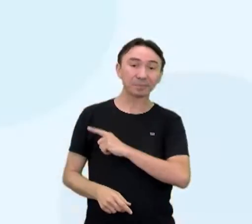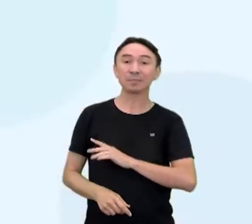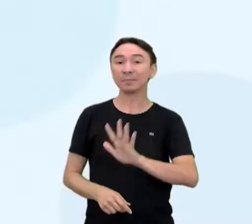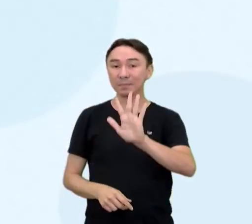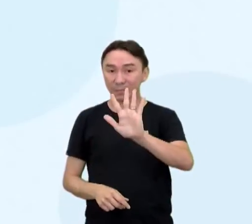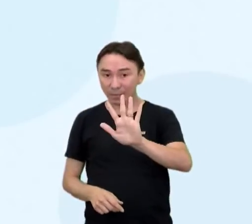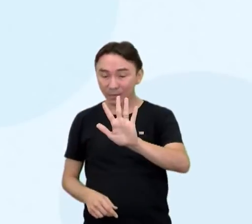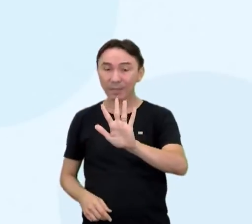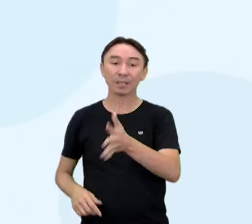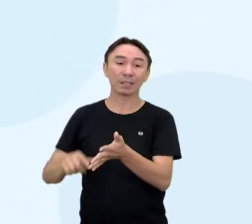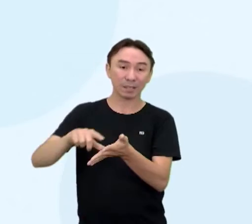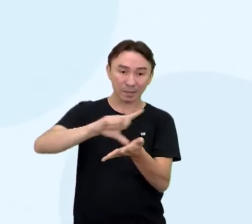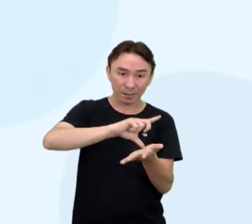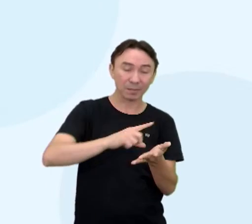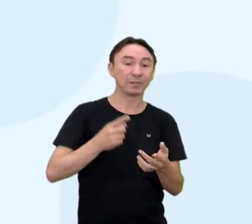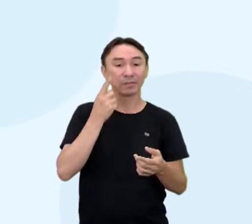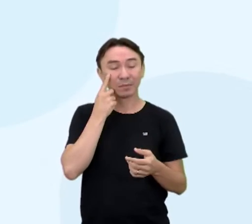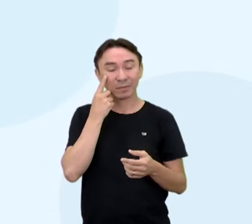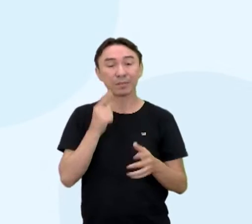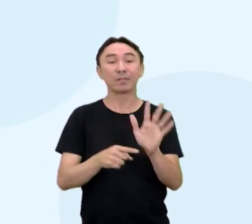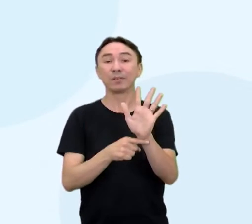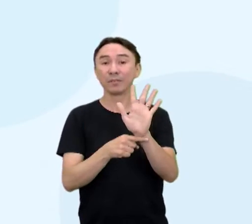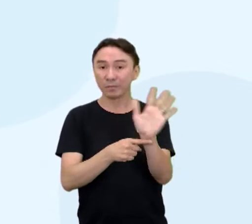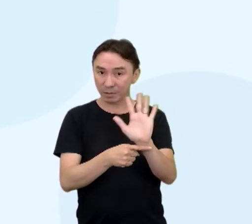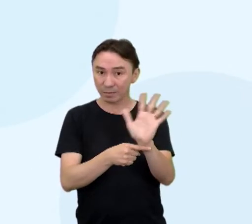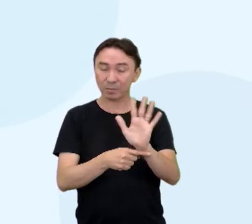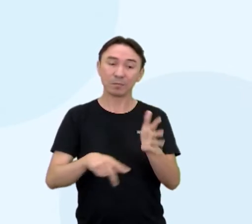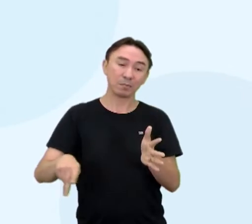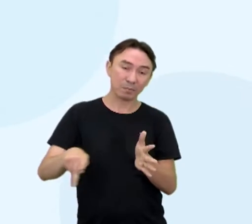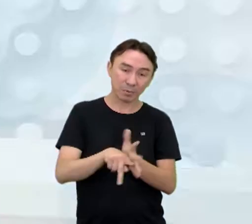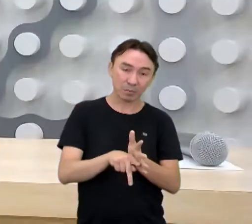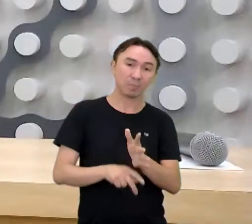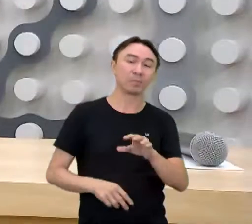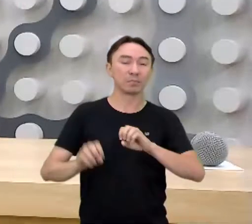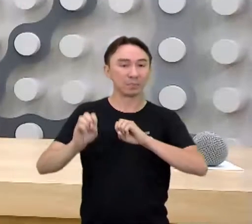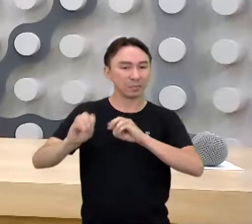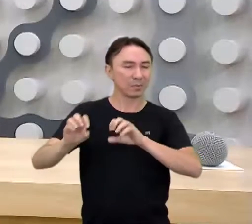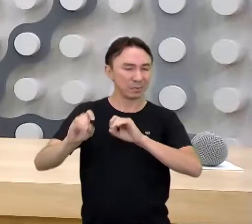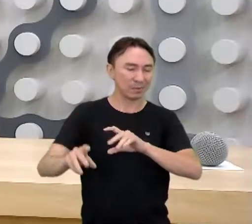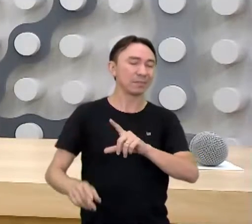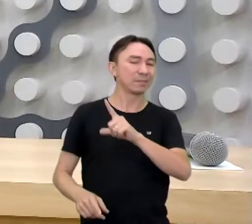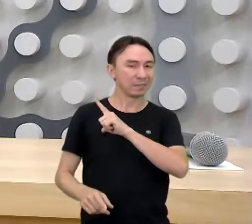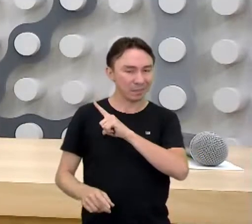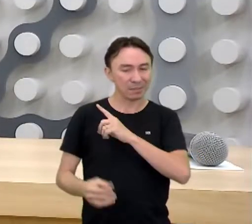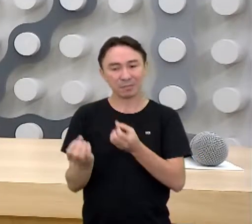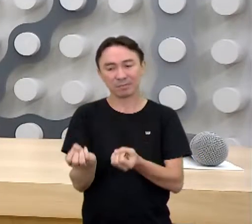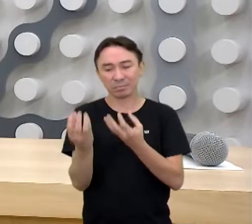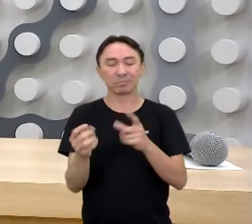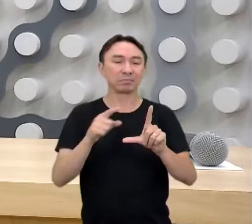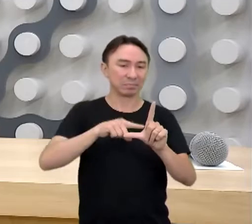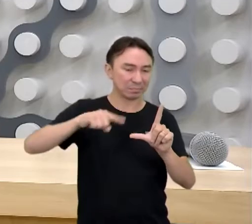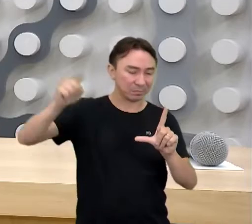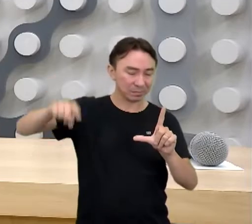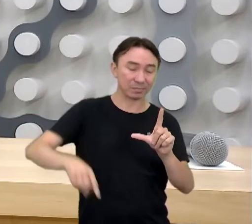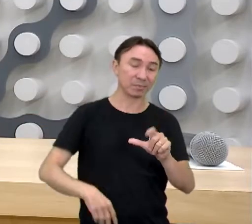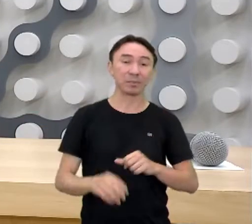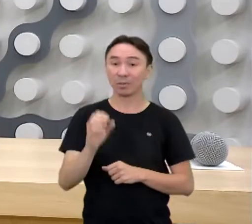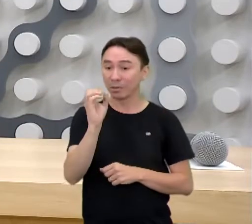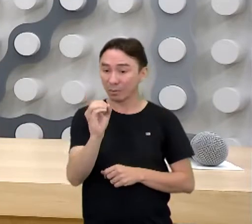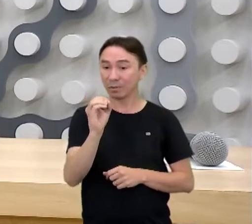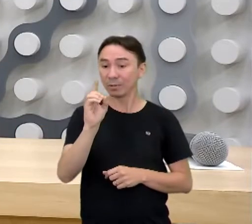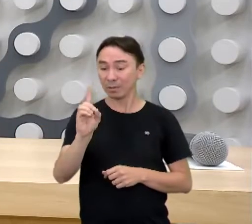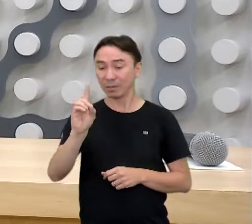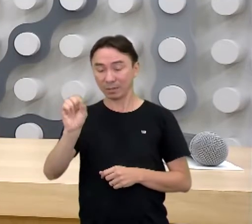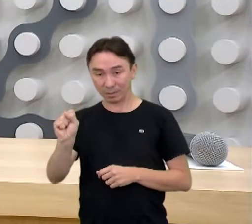vídeo que fala sobre a educação e logicamente tem estatísticas em cima disso, né? O DS4, Educação de